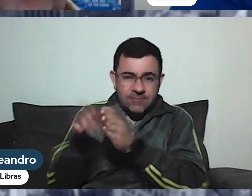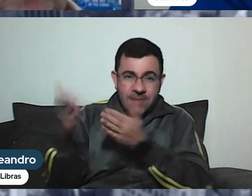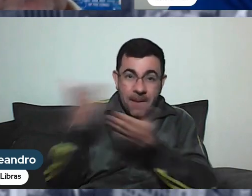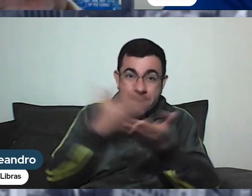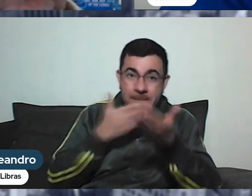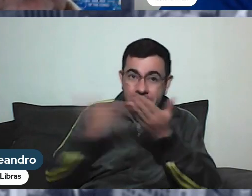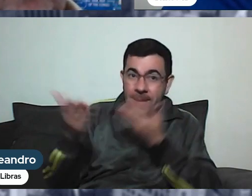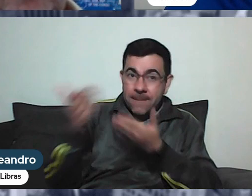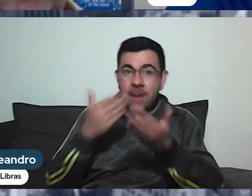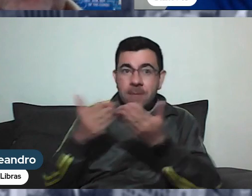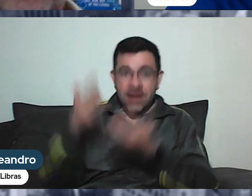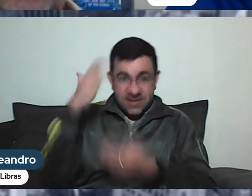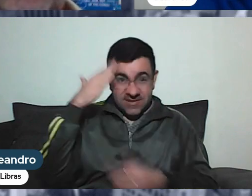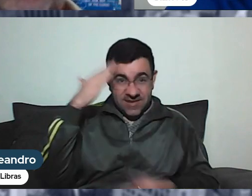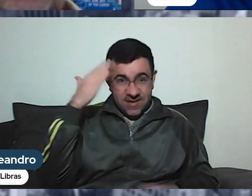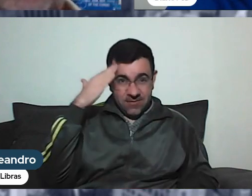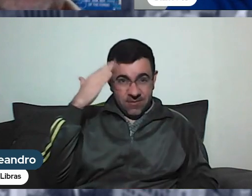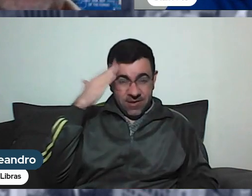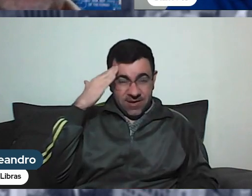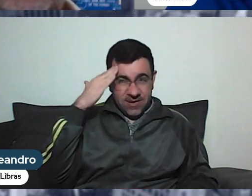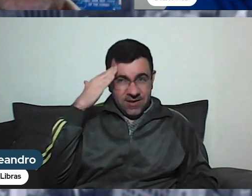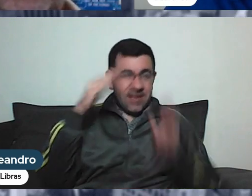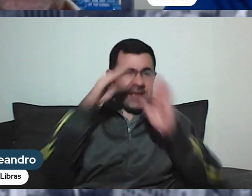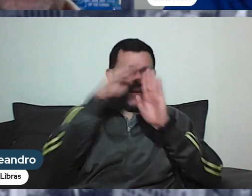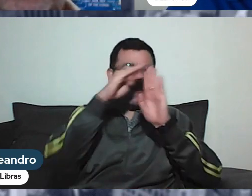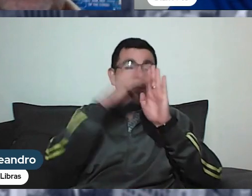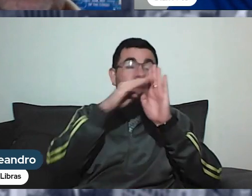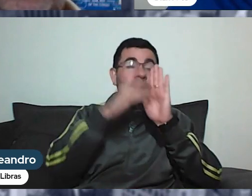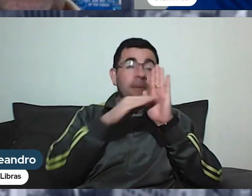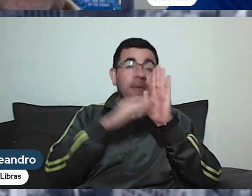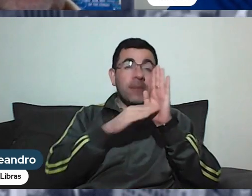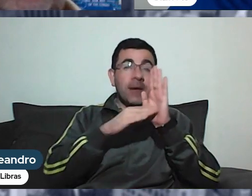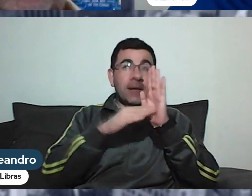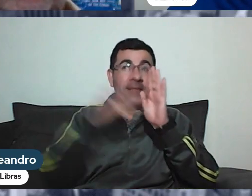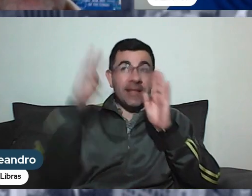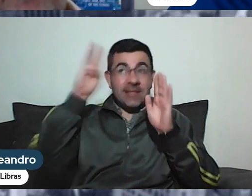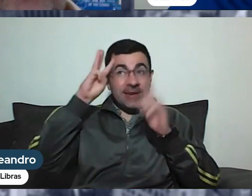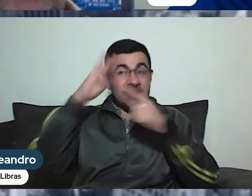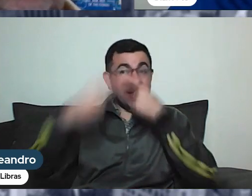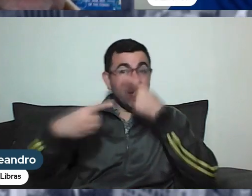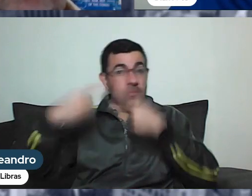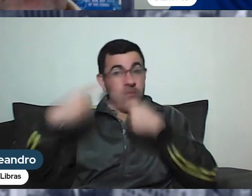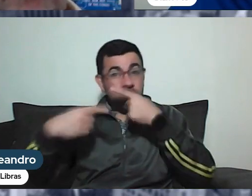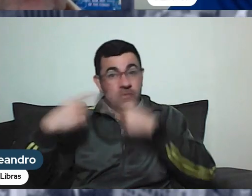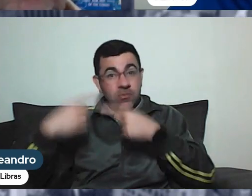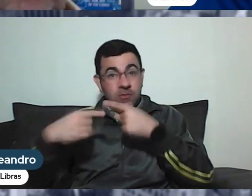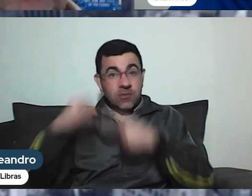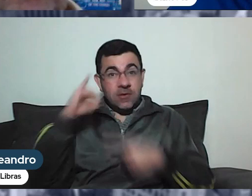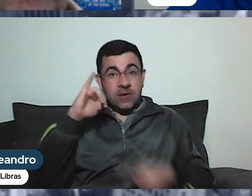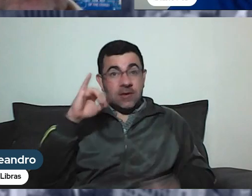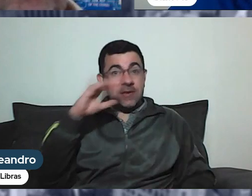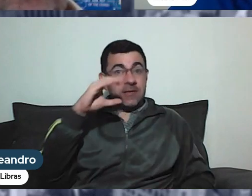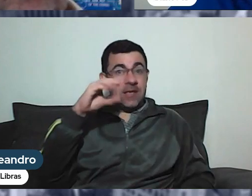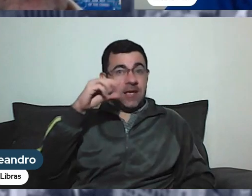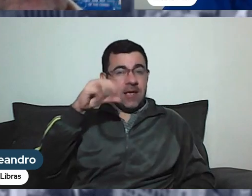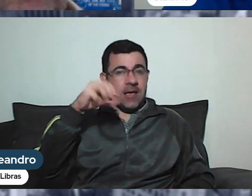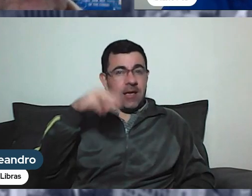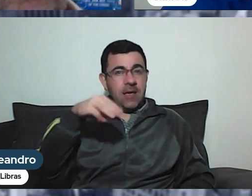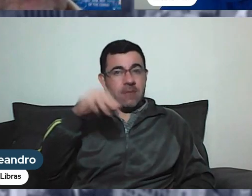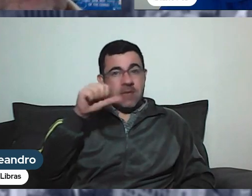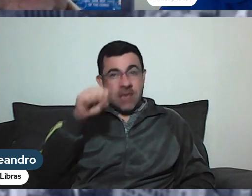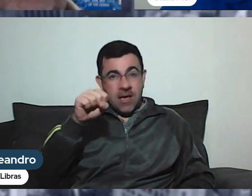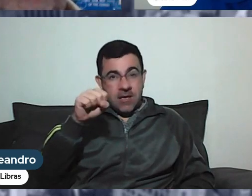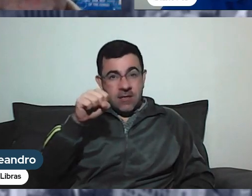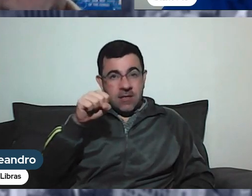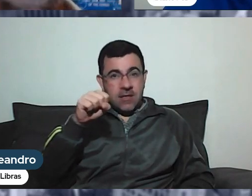saber o que será discutido na terça-feira. Se for discutido a questão do ICMS para a pessoa com deficiência, qual